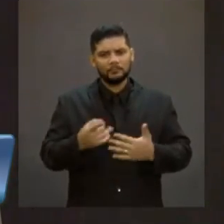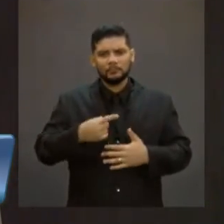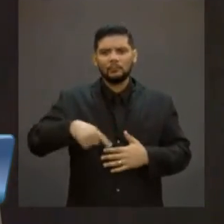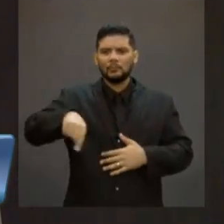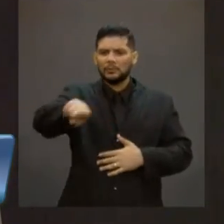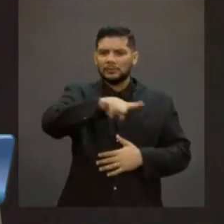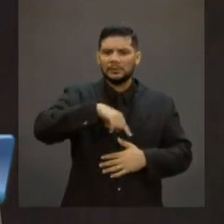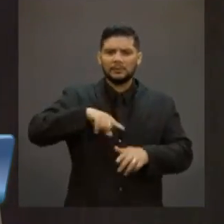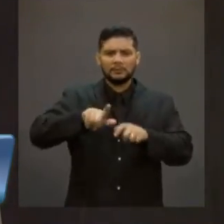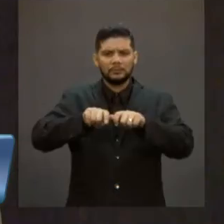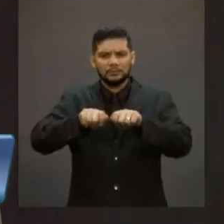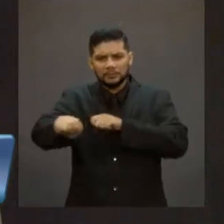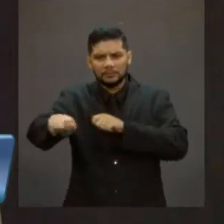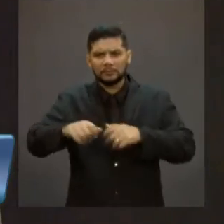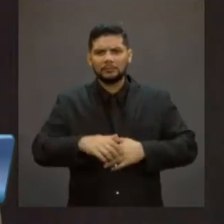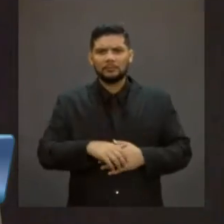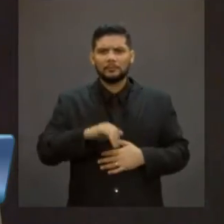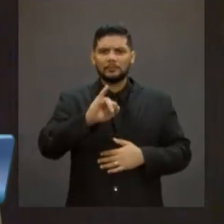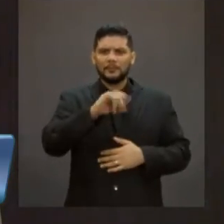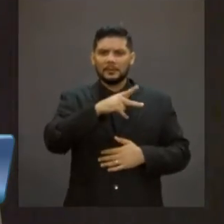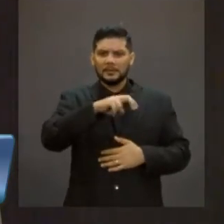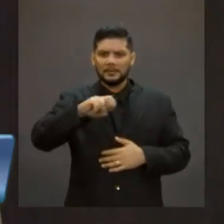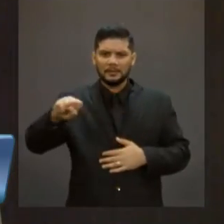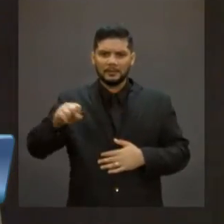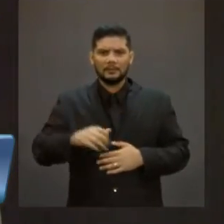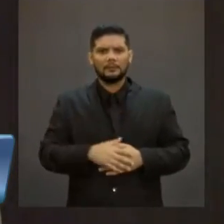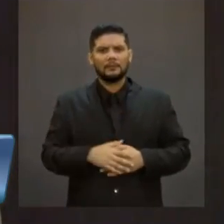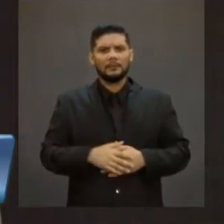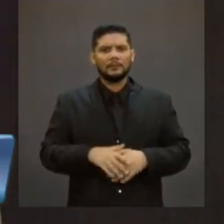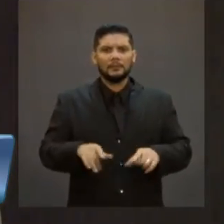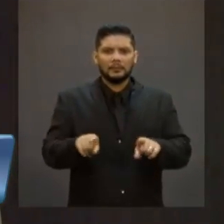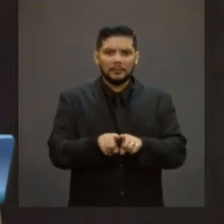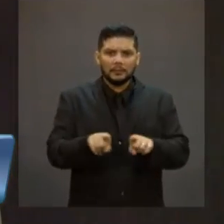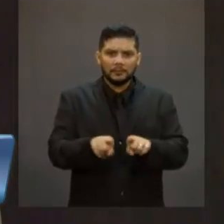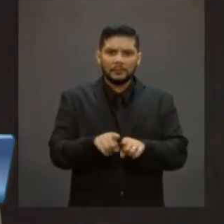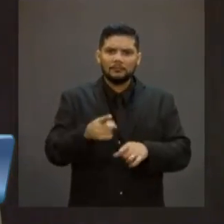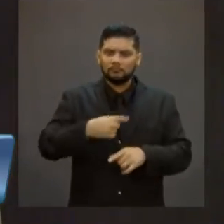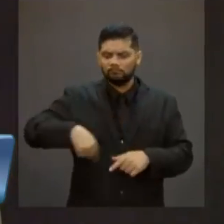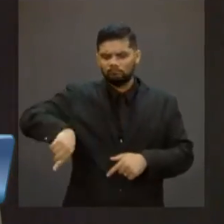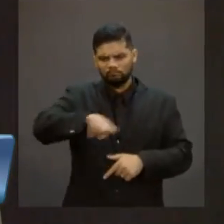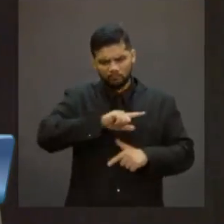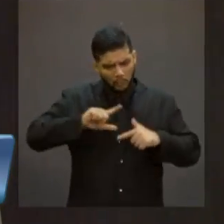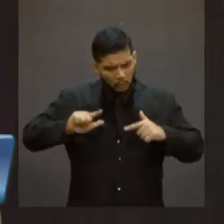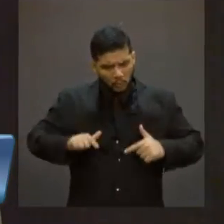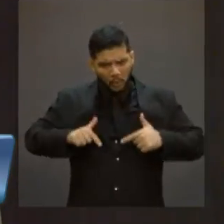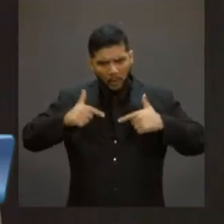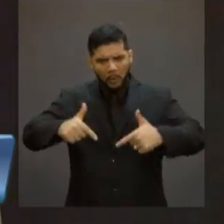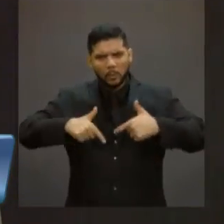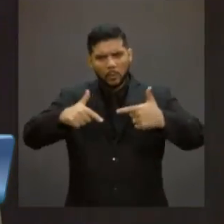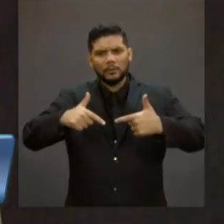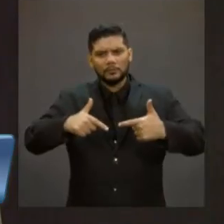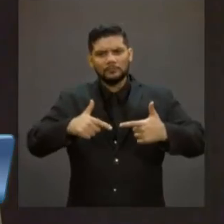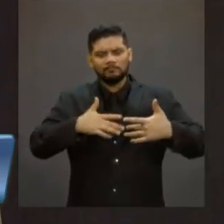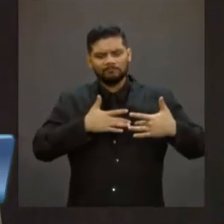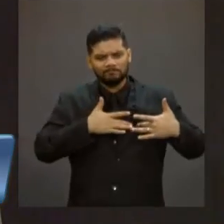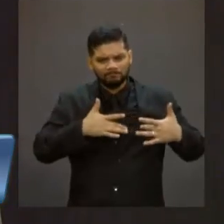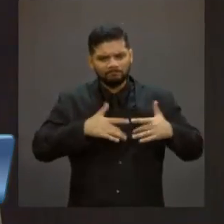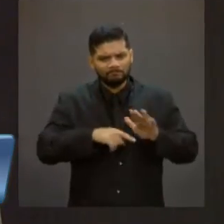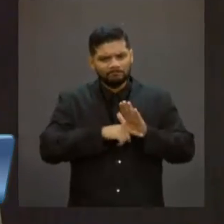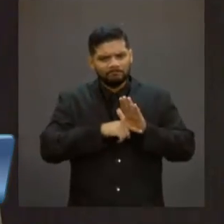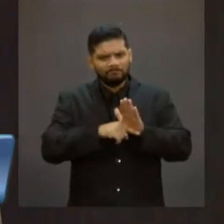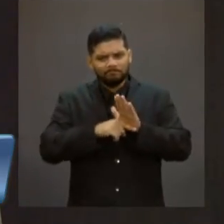assistentes sociais do Serviço Social Previdenciário, mas também a nossa disposição de luta solidária, engajada,